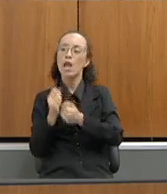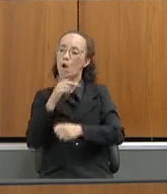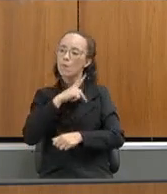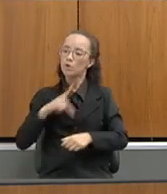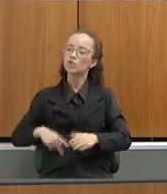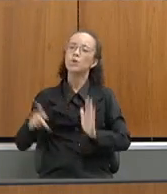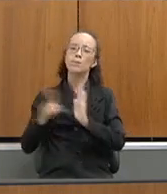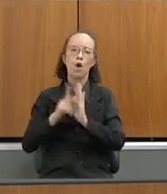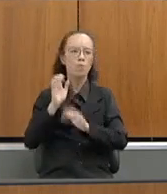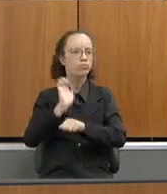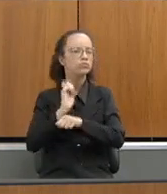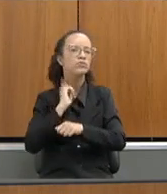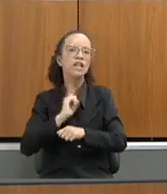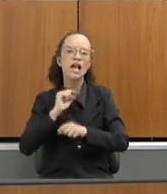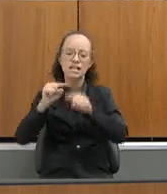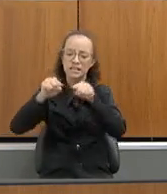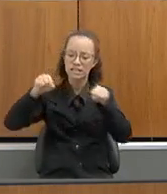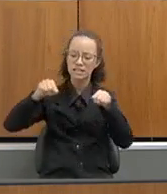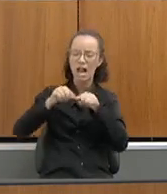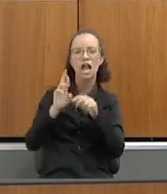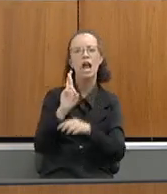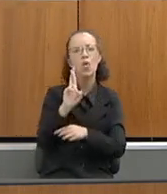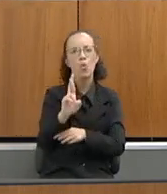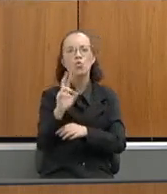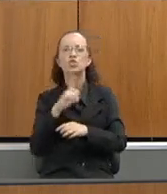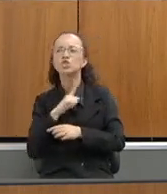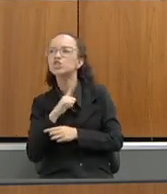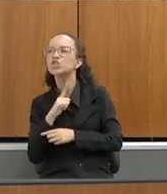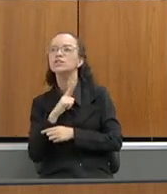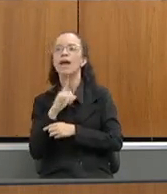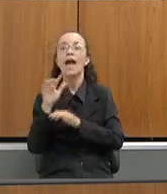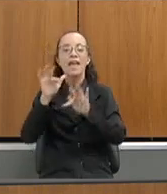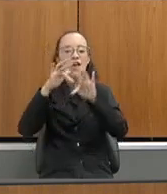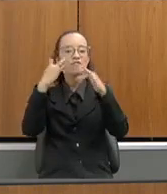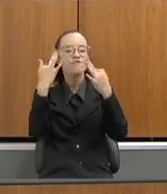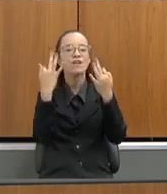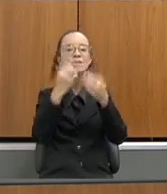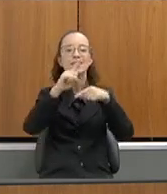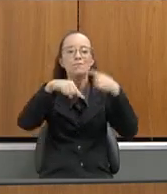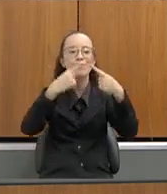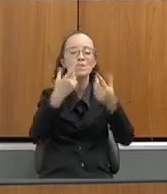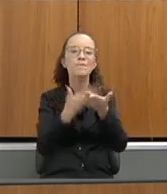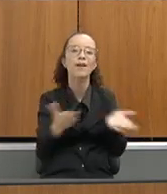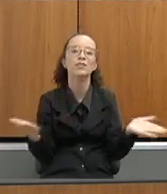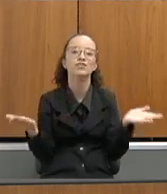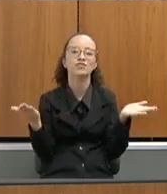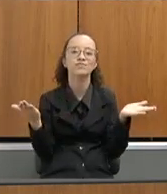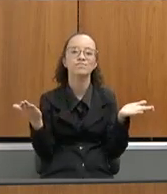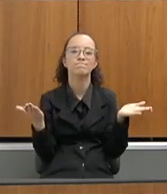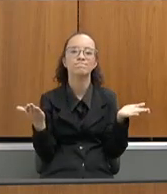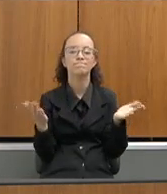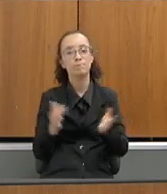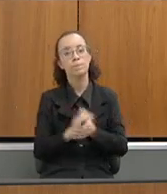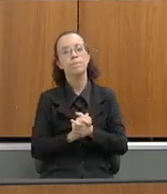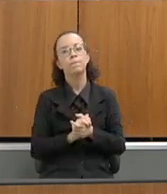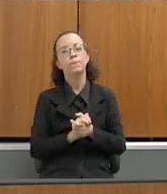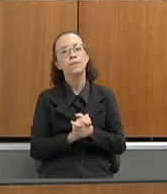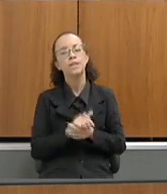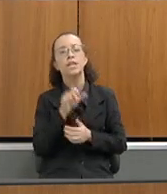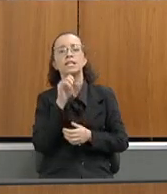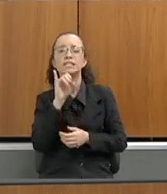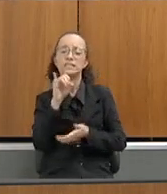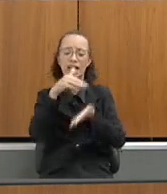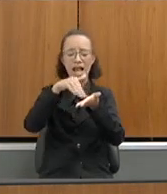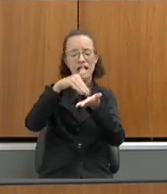consolidada, sala de recursos, vai para o município e a família passa a ficar desassistida. E ainda, se a